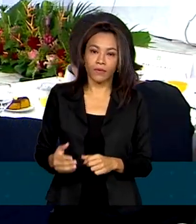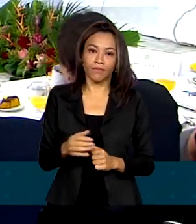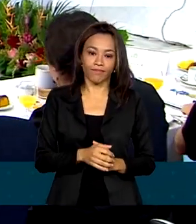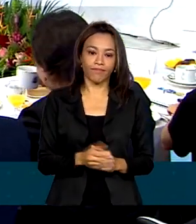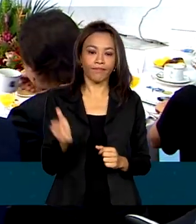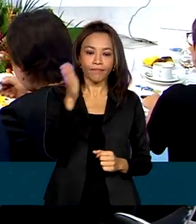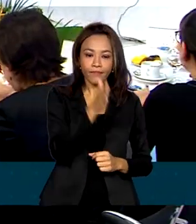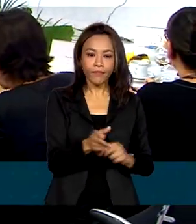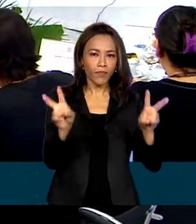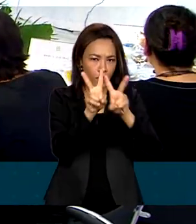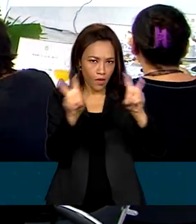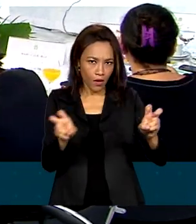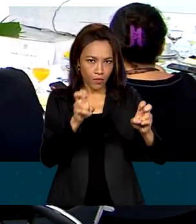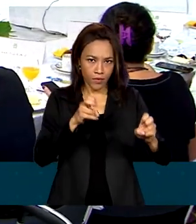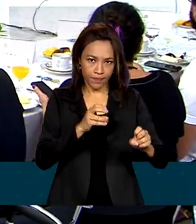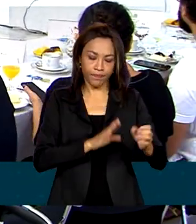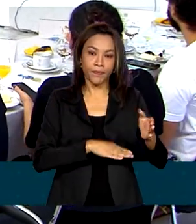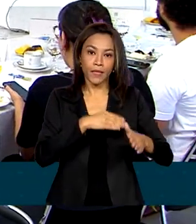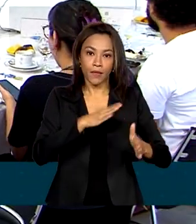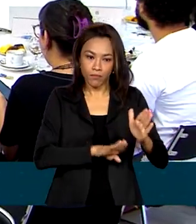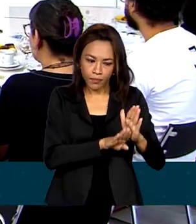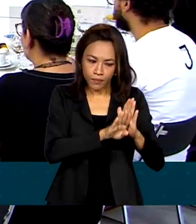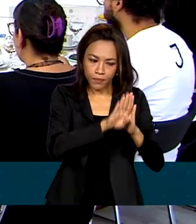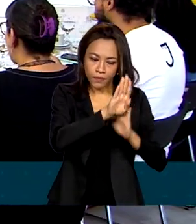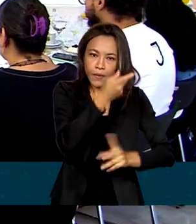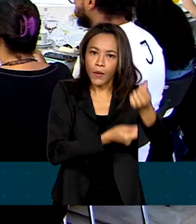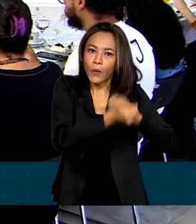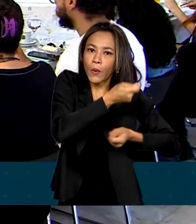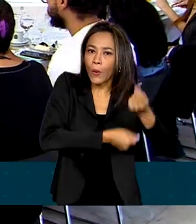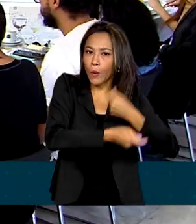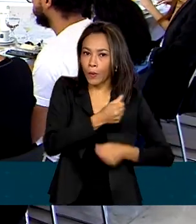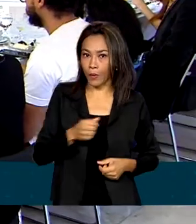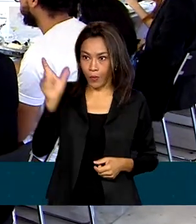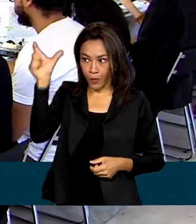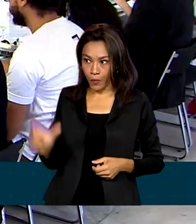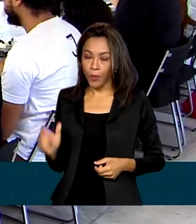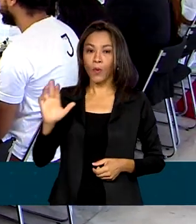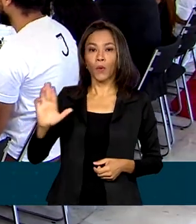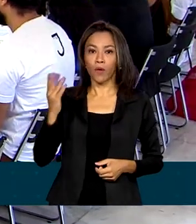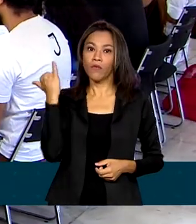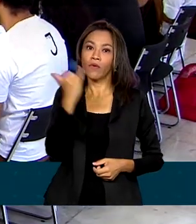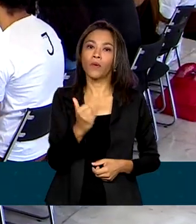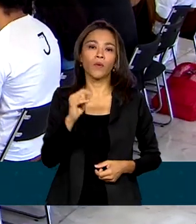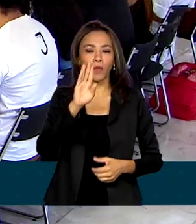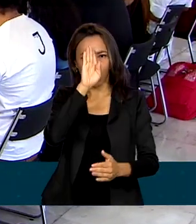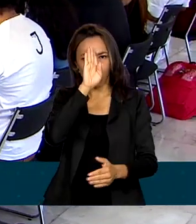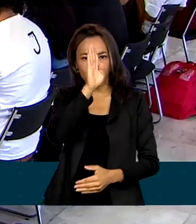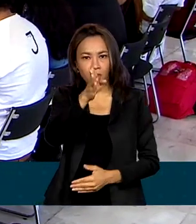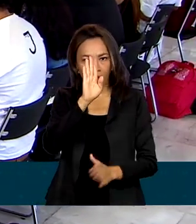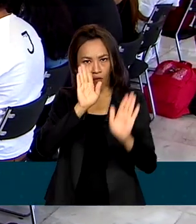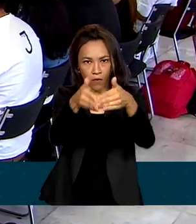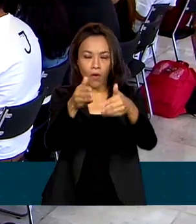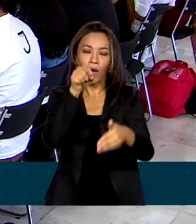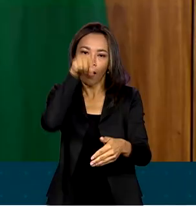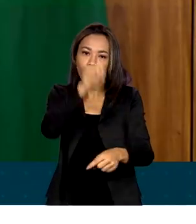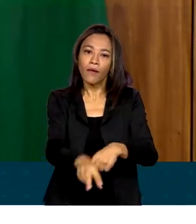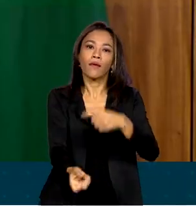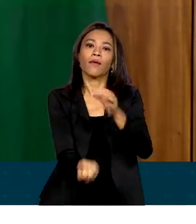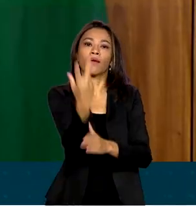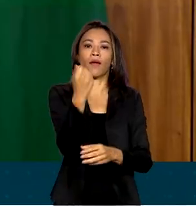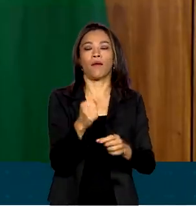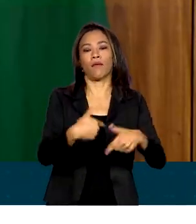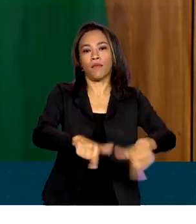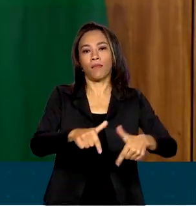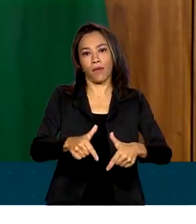Ainda sobre o crescimento econômico, Lula reiterou que sua prioridade é a geração de empregos e o combate à fome. A